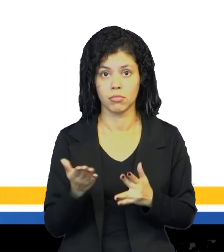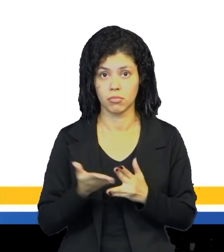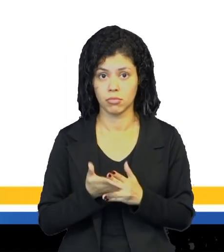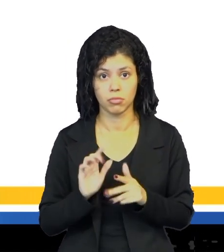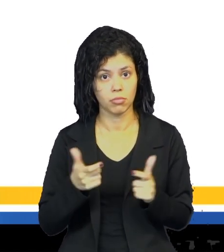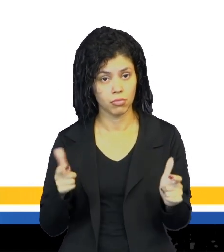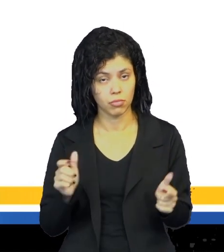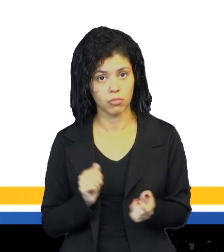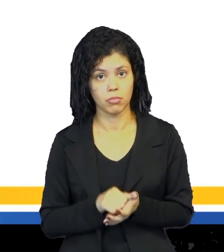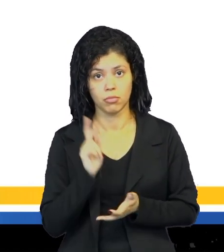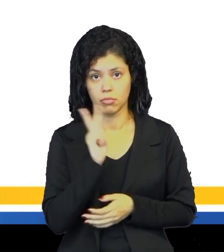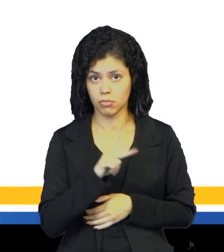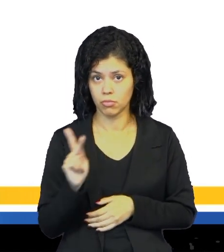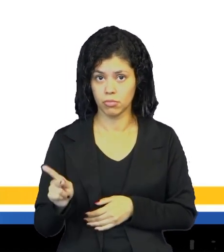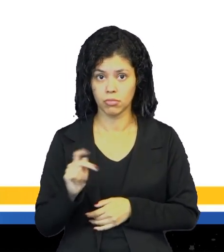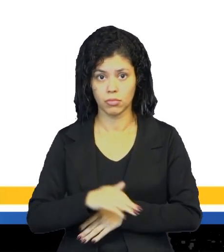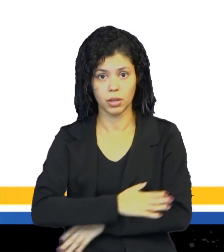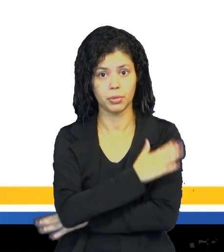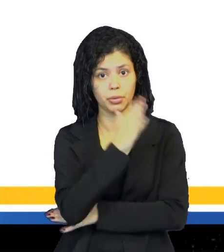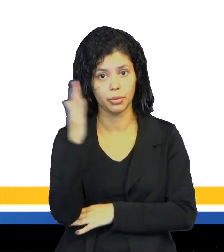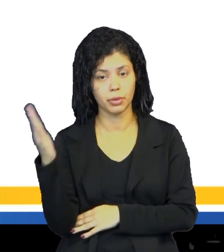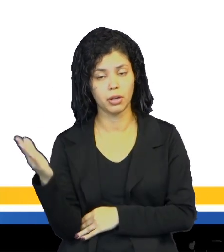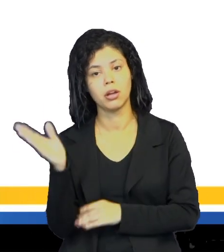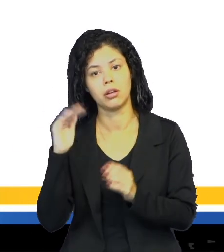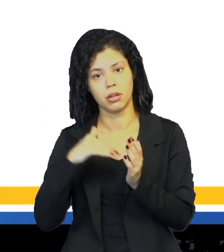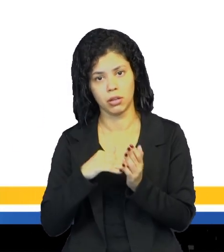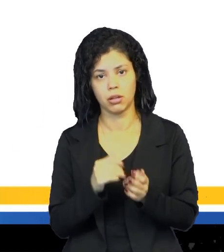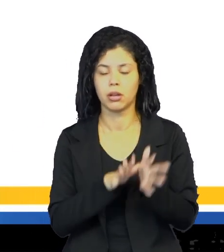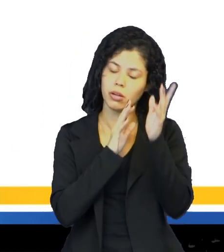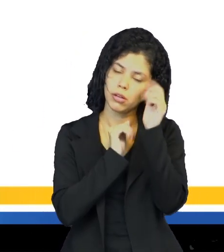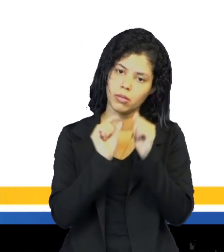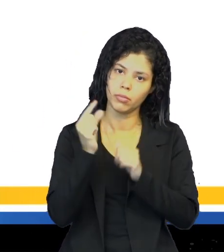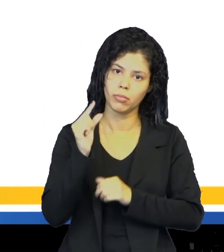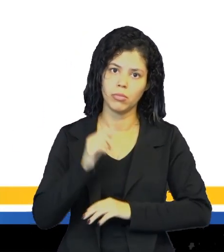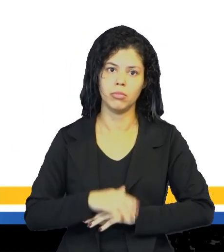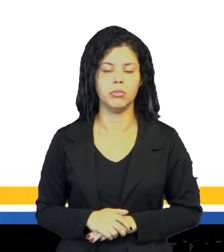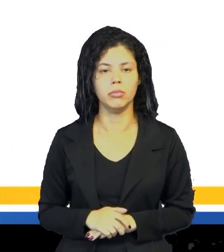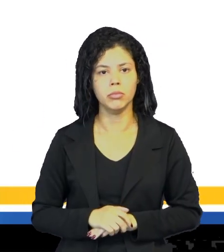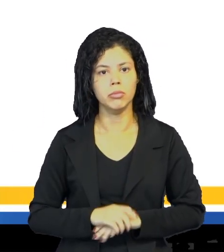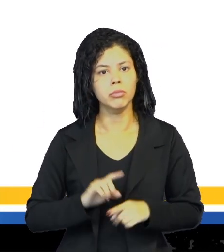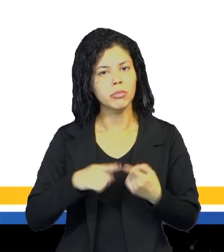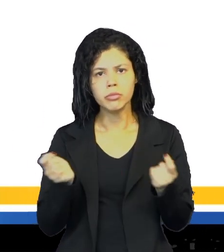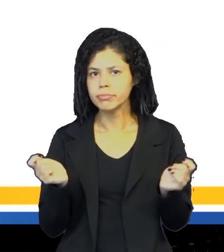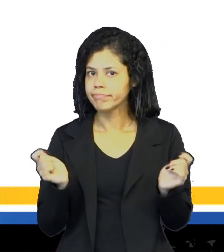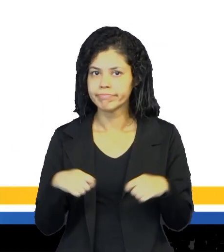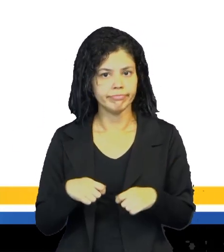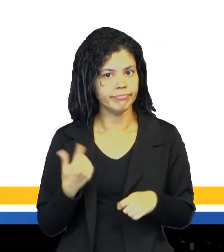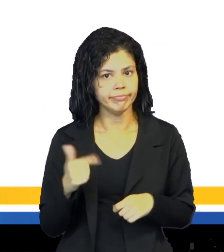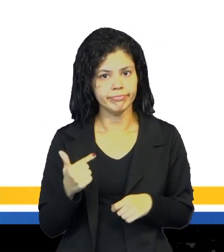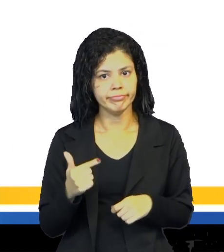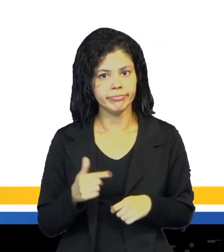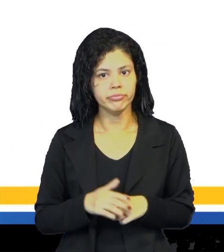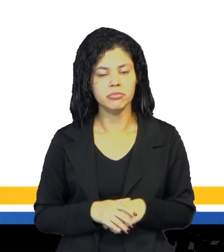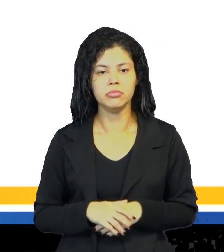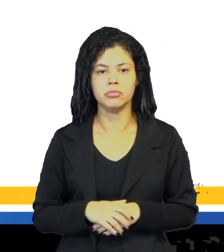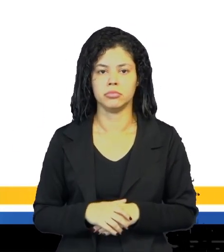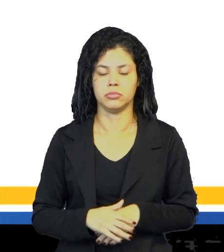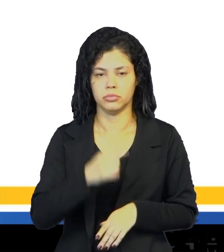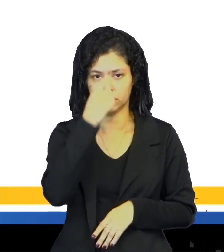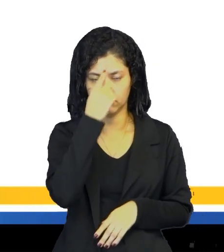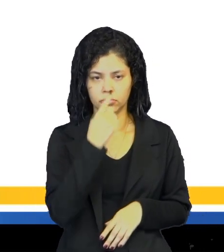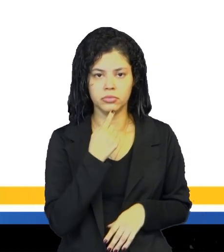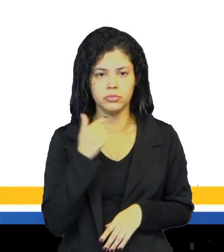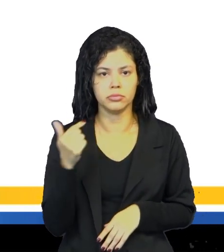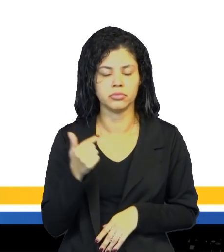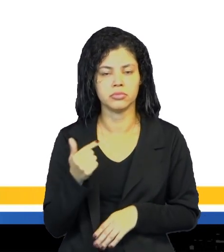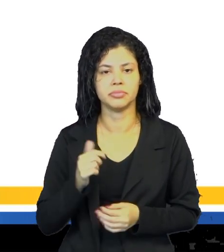intervalo maior, né. Principalmente em escolas de tempo integral, dá até de tirar um cochilo ou dormir. Mas provavelmente, acho que não. A segunda imagem